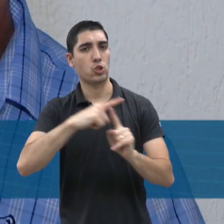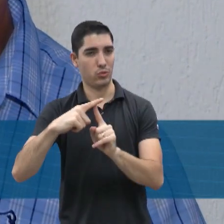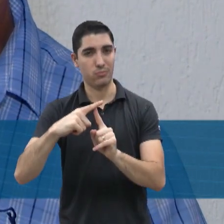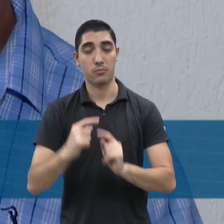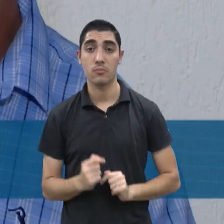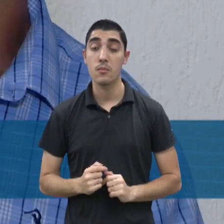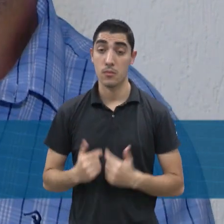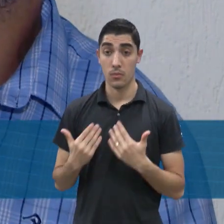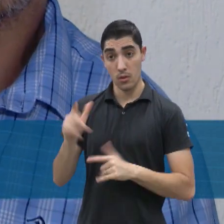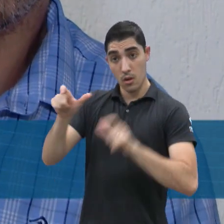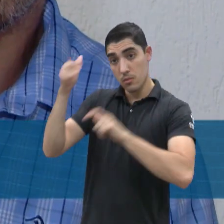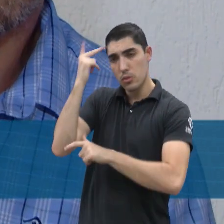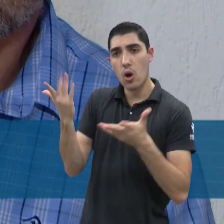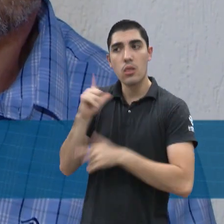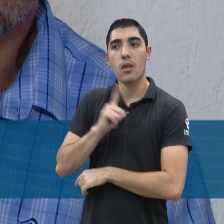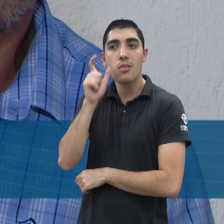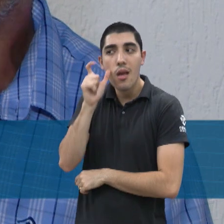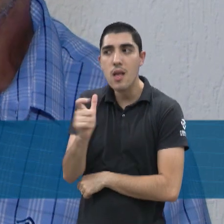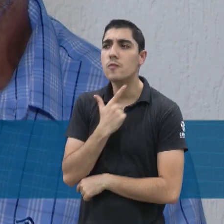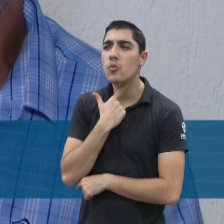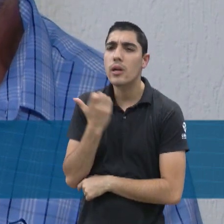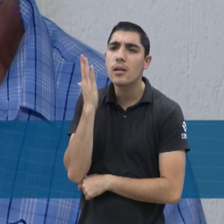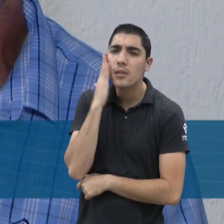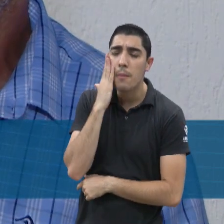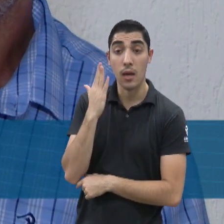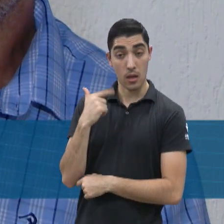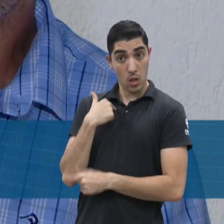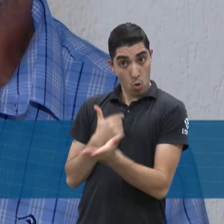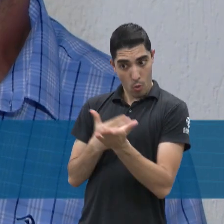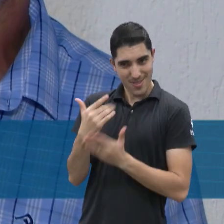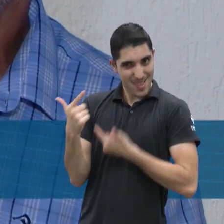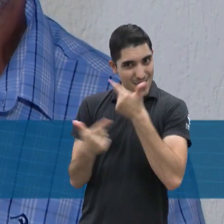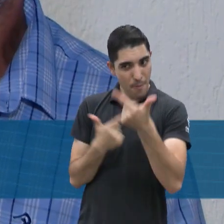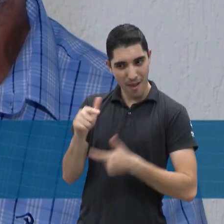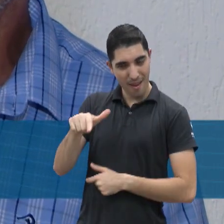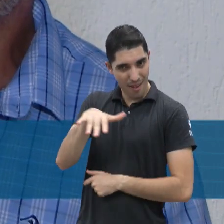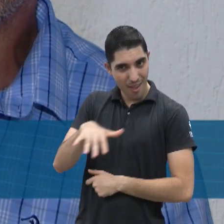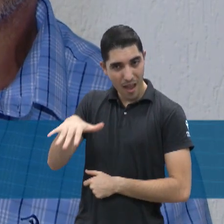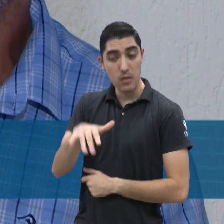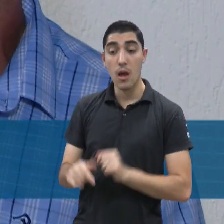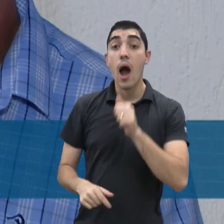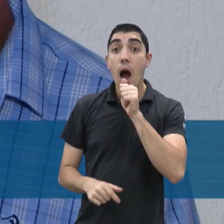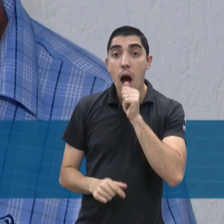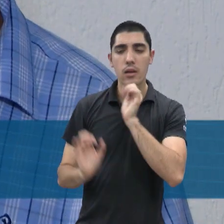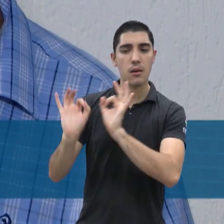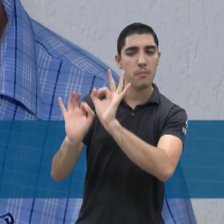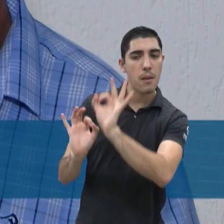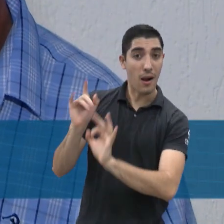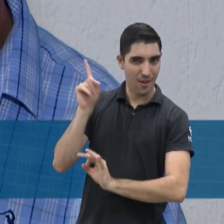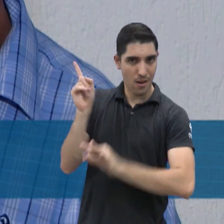sobre isso. E quando eu entrei no ramo de energia solar, a lei ainda estava sendo moldada, ela estava sendo